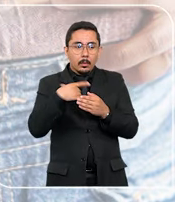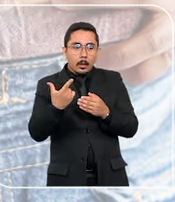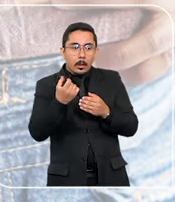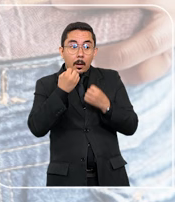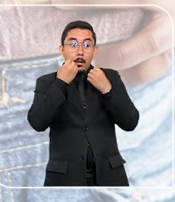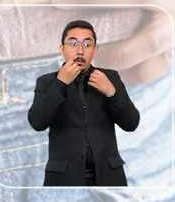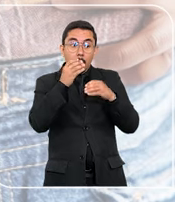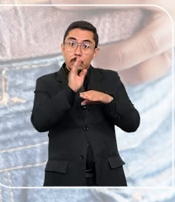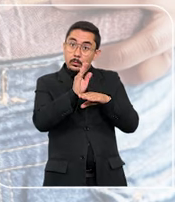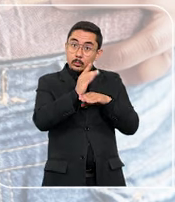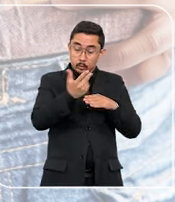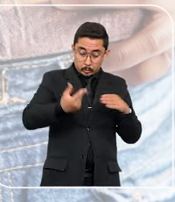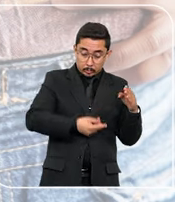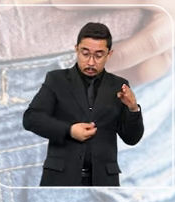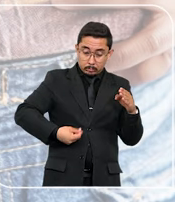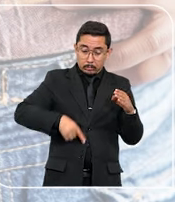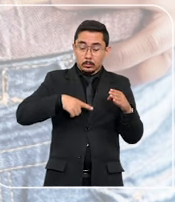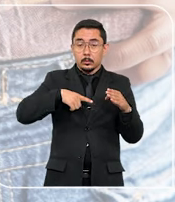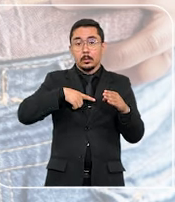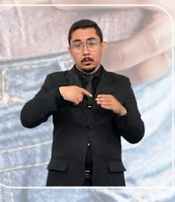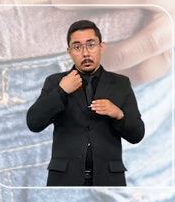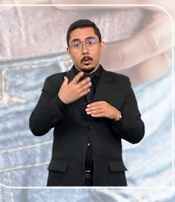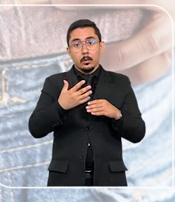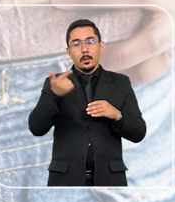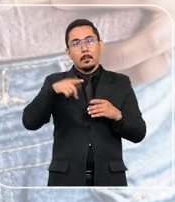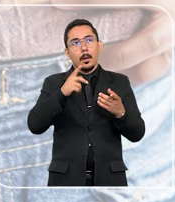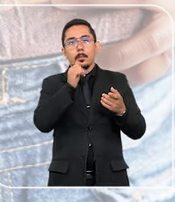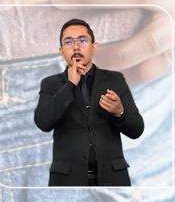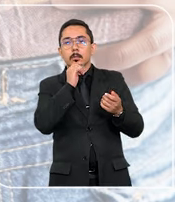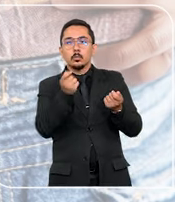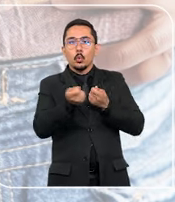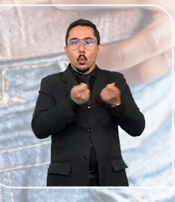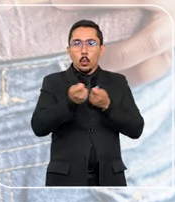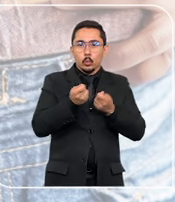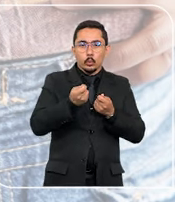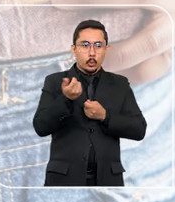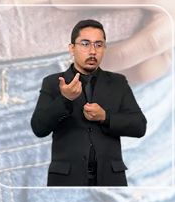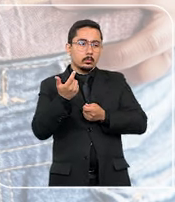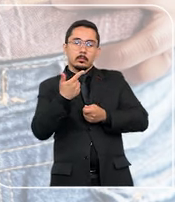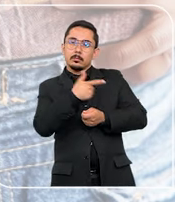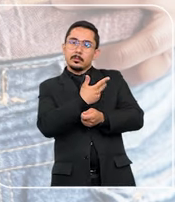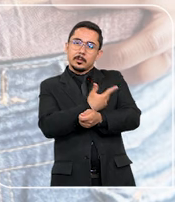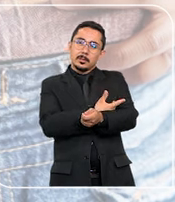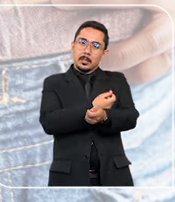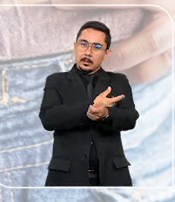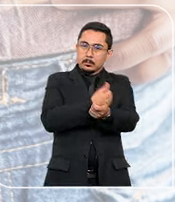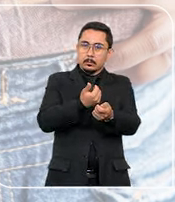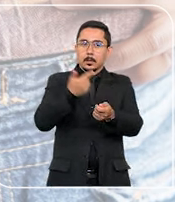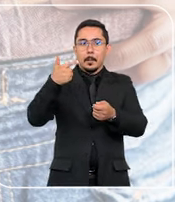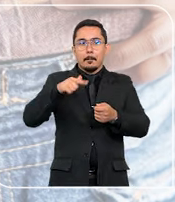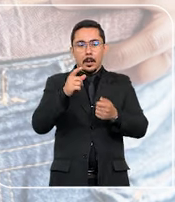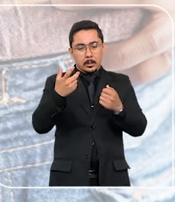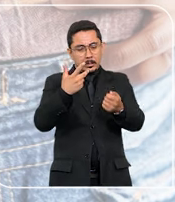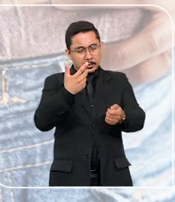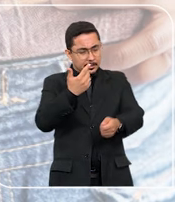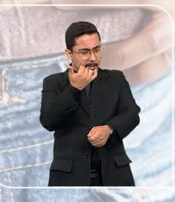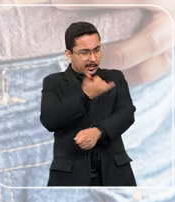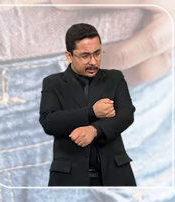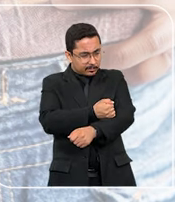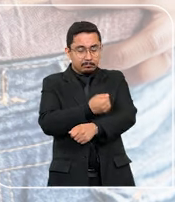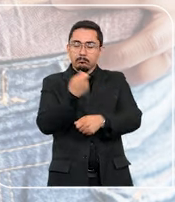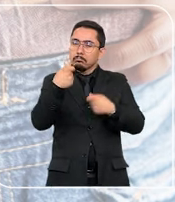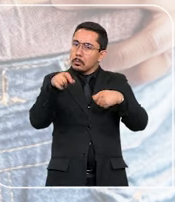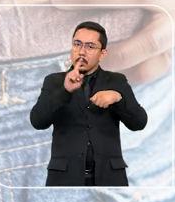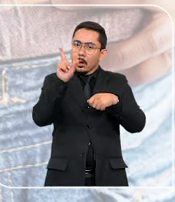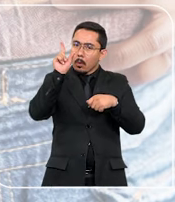benefícios clínicos à utilização do aparelho. Entre eles, melhora do controle da glicemia, diminuição da necessidade de injeções e redução de casos